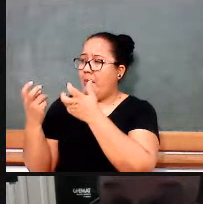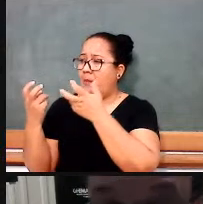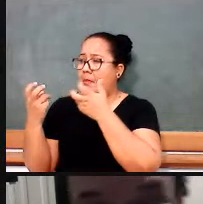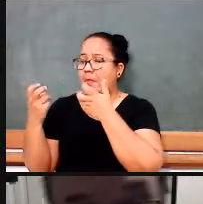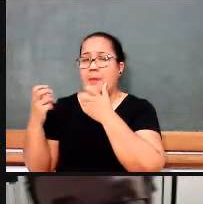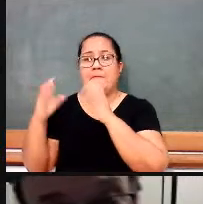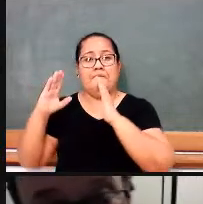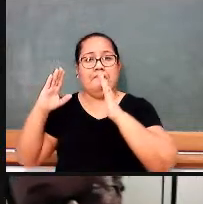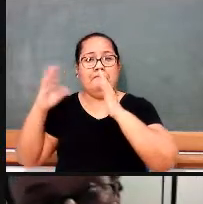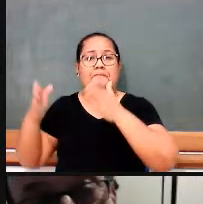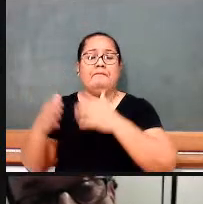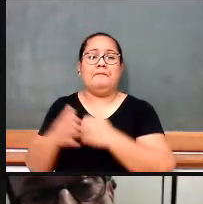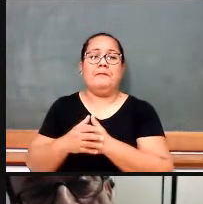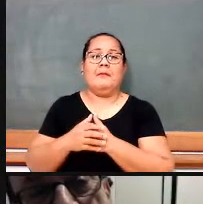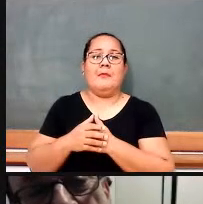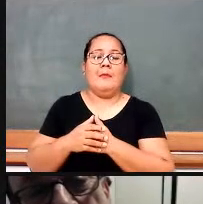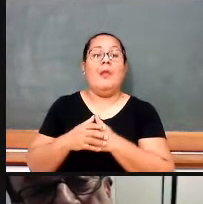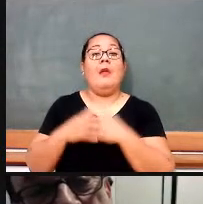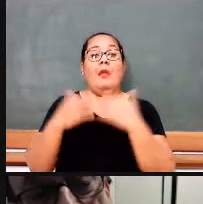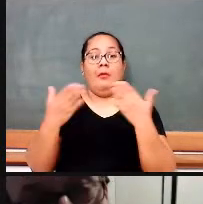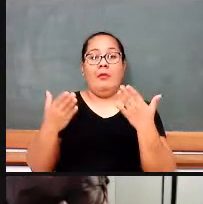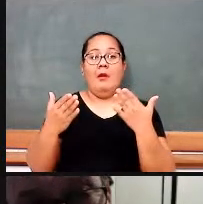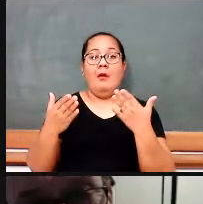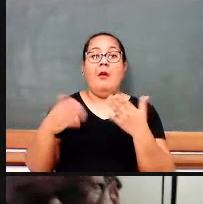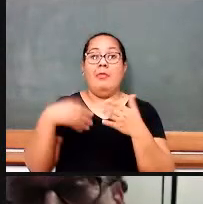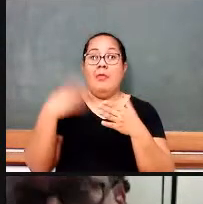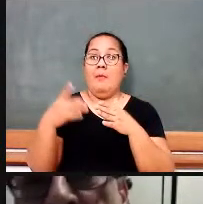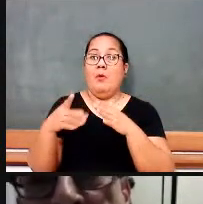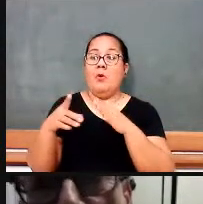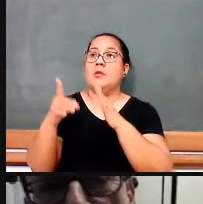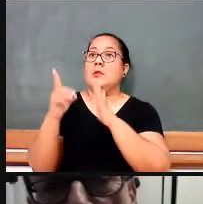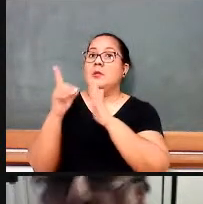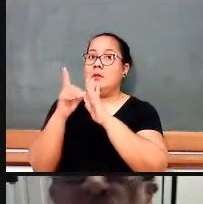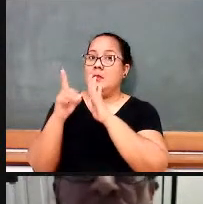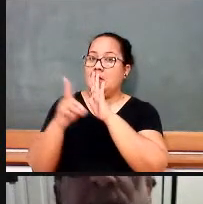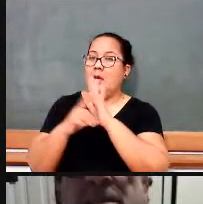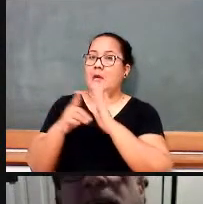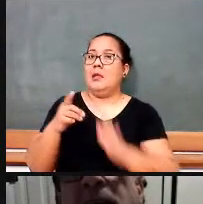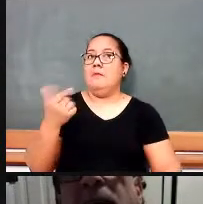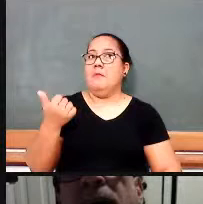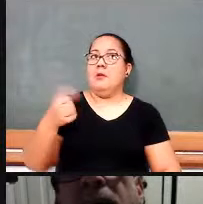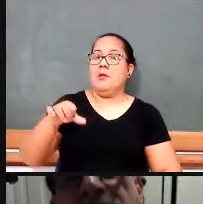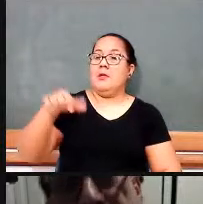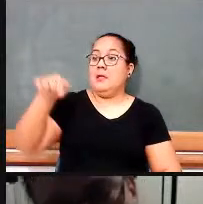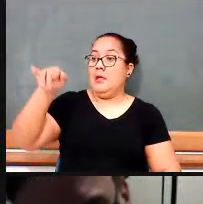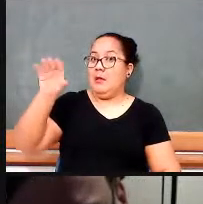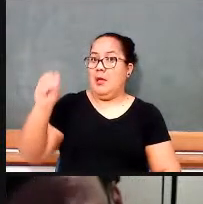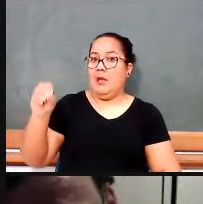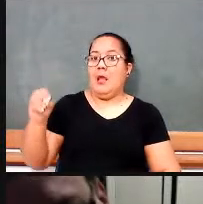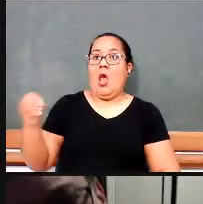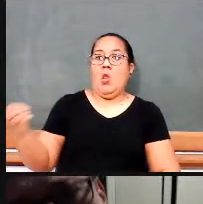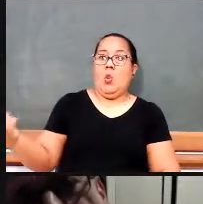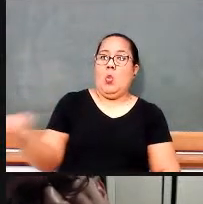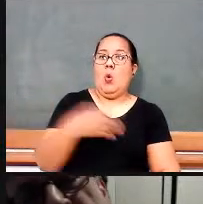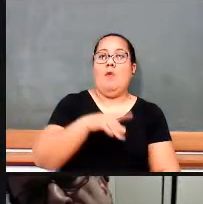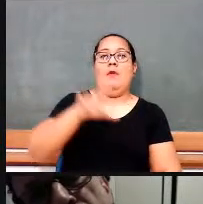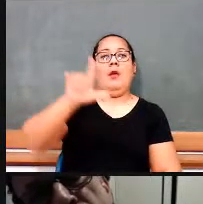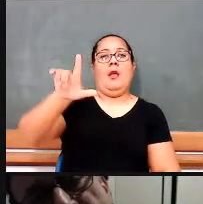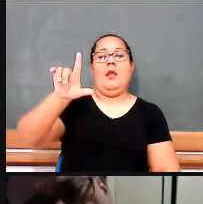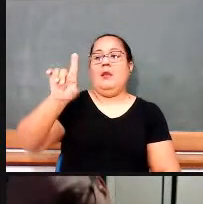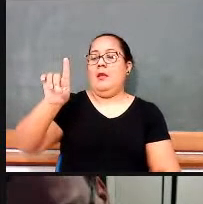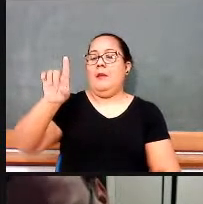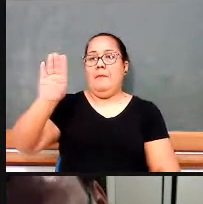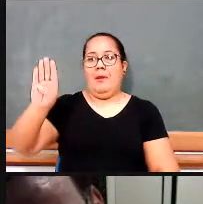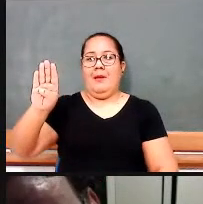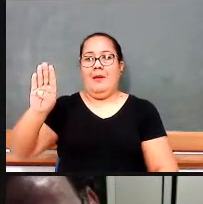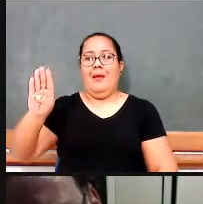Aí, o que vai acontecer? Na década de 70, uma nova LDB. Bom, essa sim. Essa agora vai se atualizar, vai